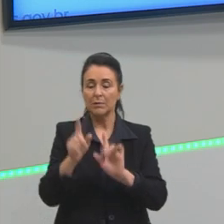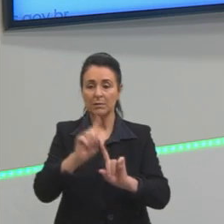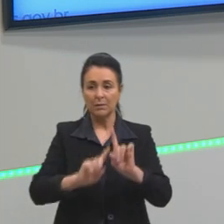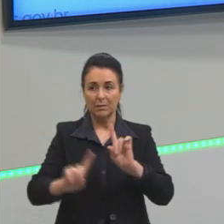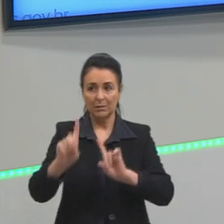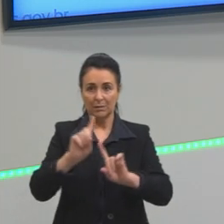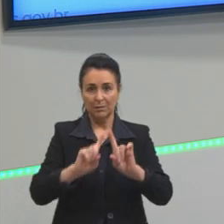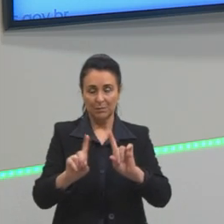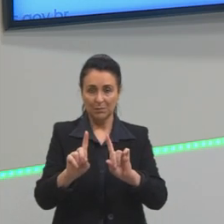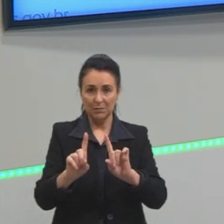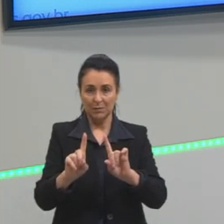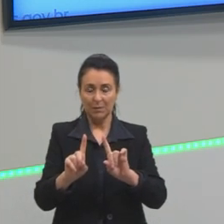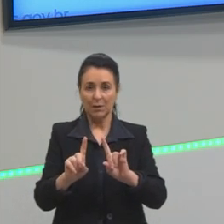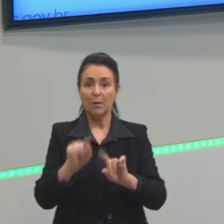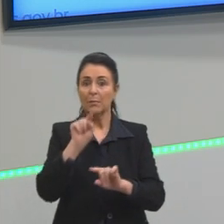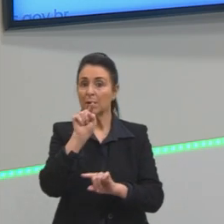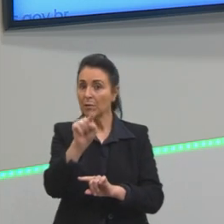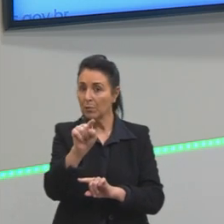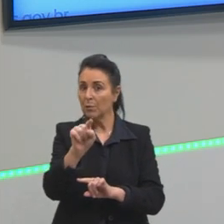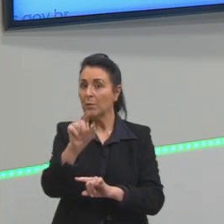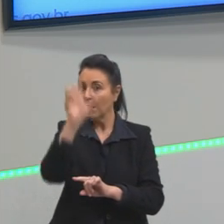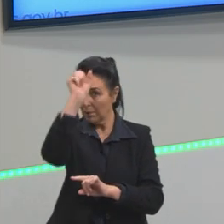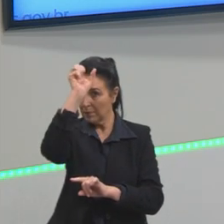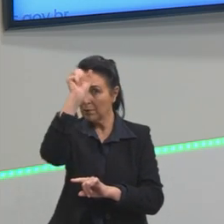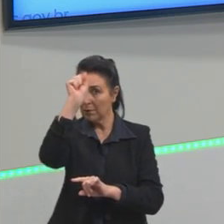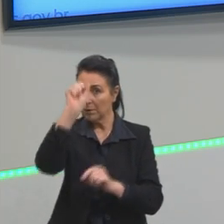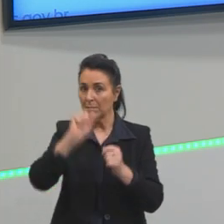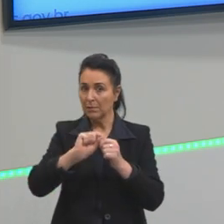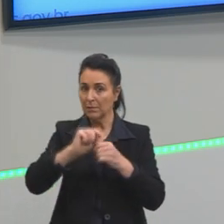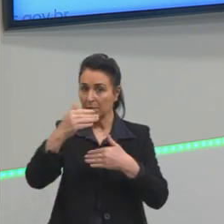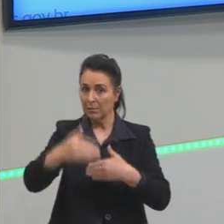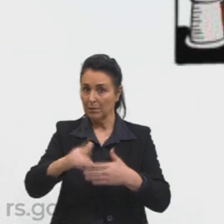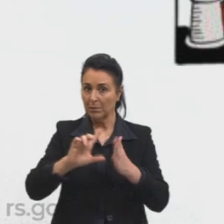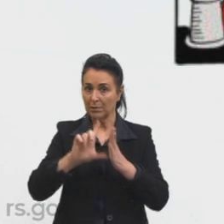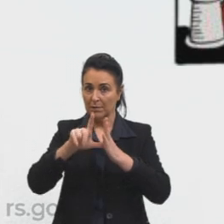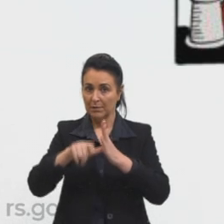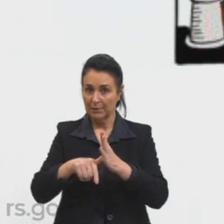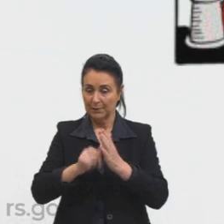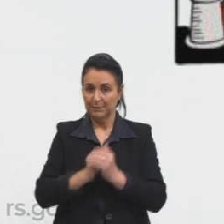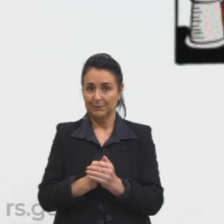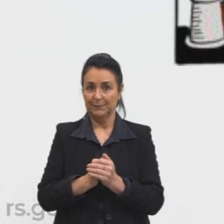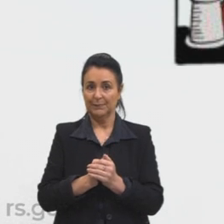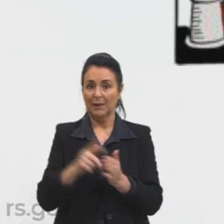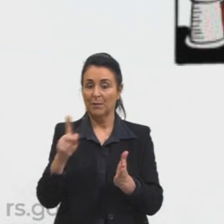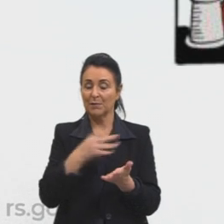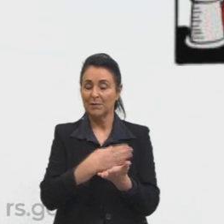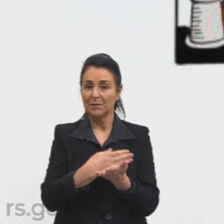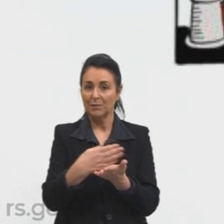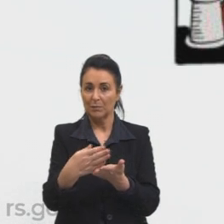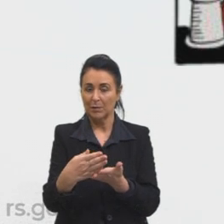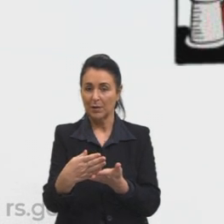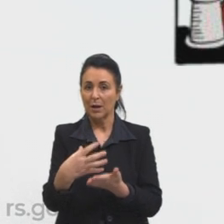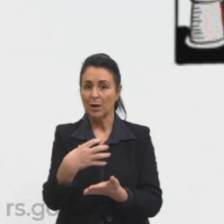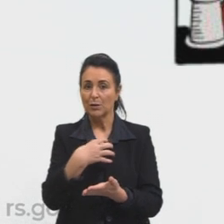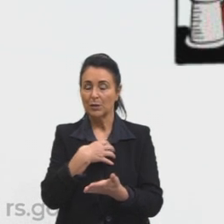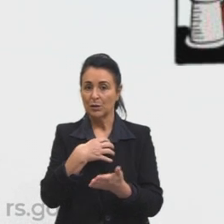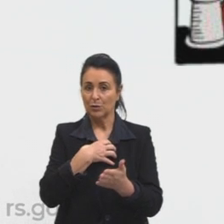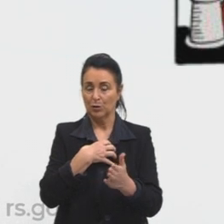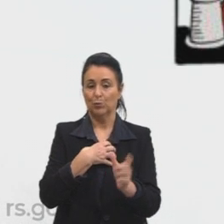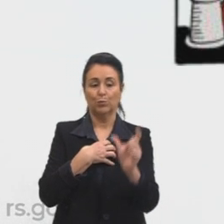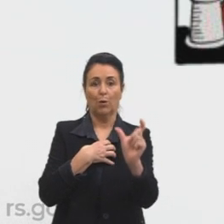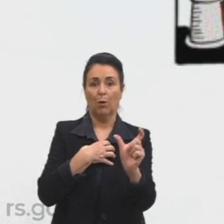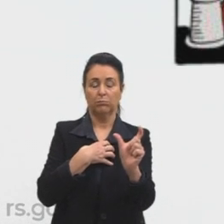exatamente para preparar vocês para essas questões. Eu começo falando sobre sentido denotativo e